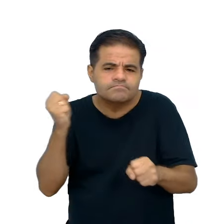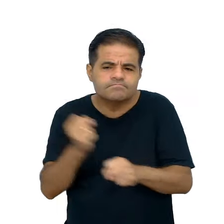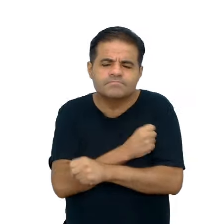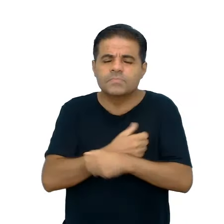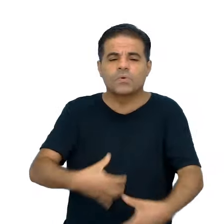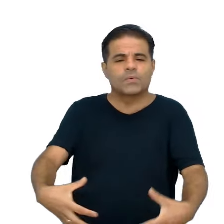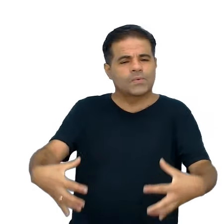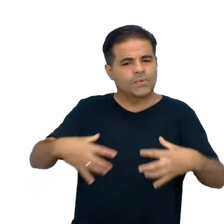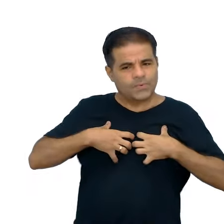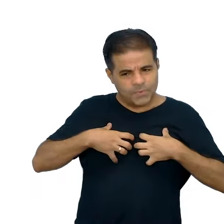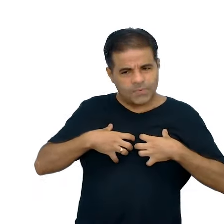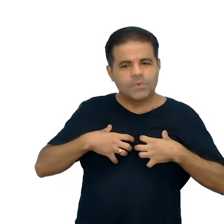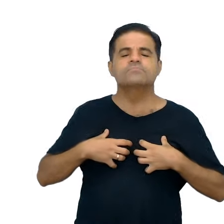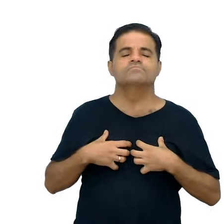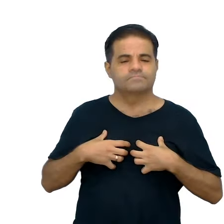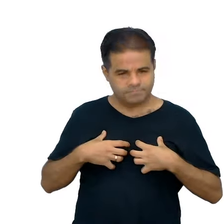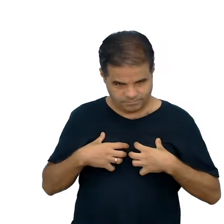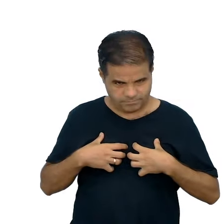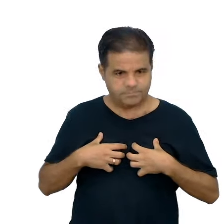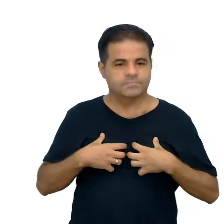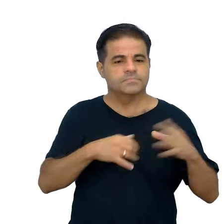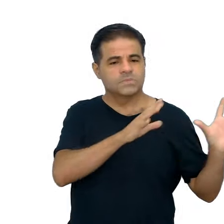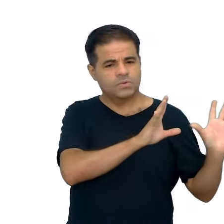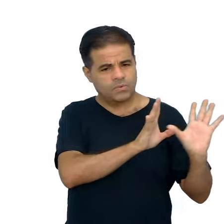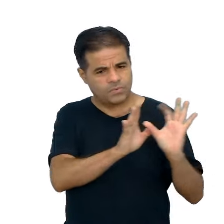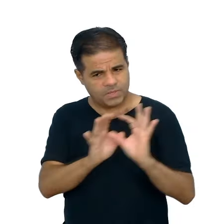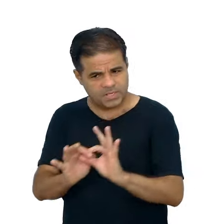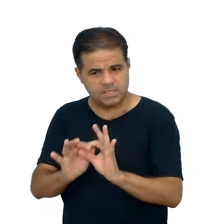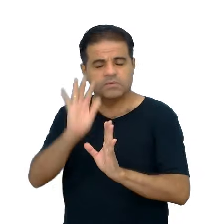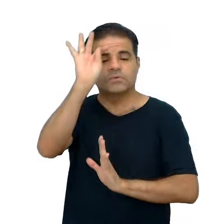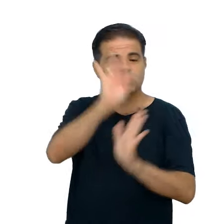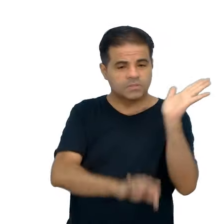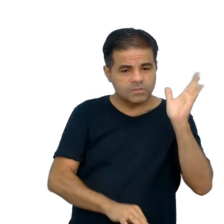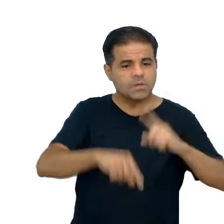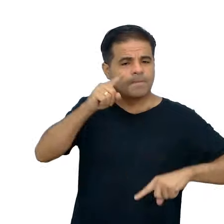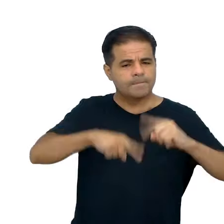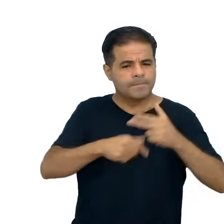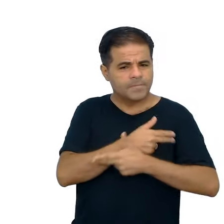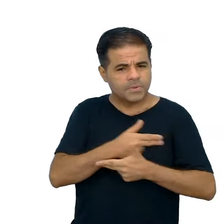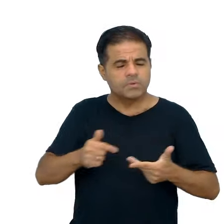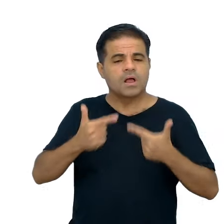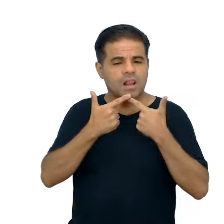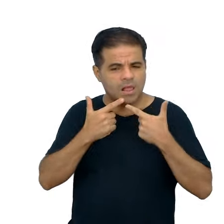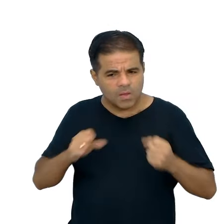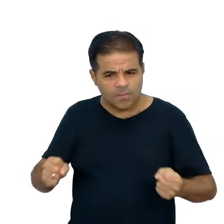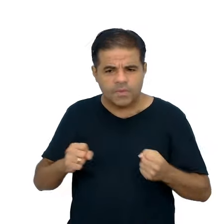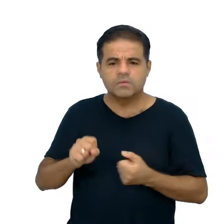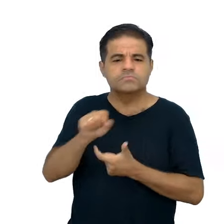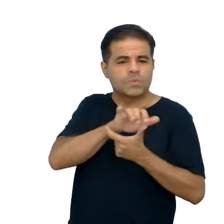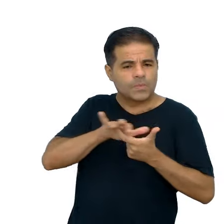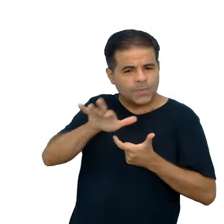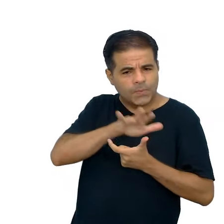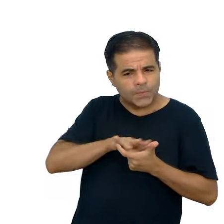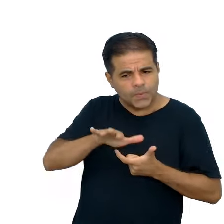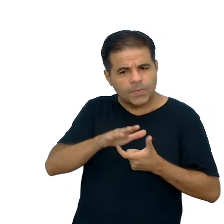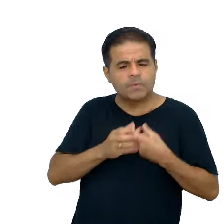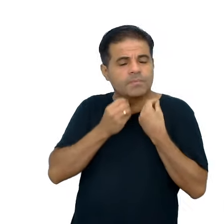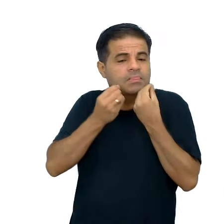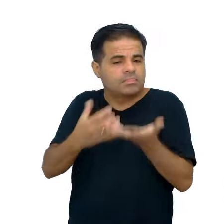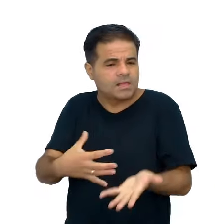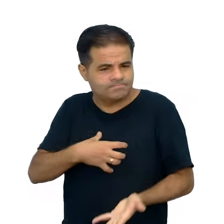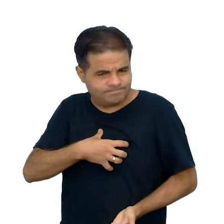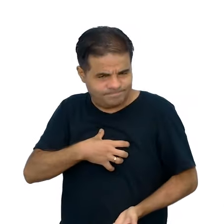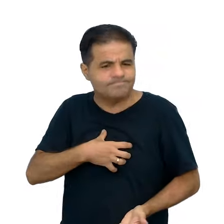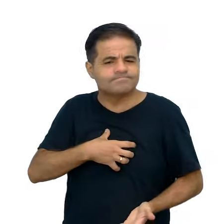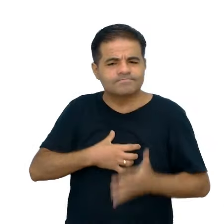sentidos. a coesão textual, né, que são os elementos linguísticos que se articulam para dar sentido